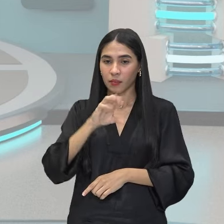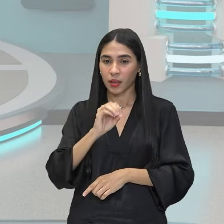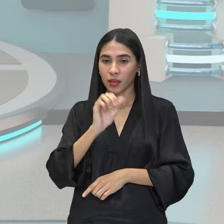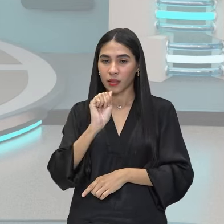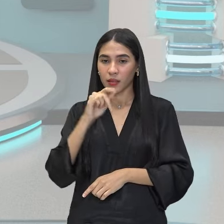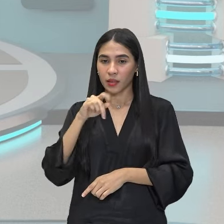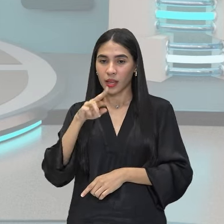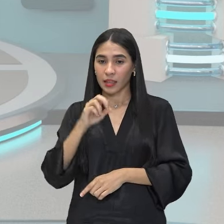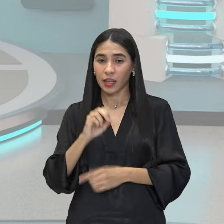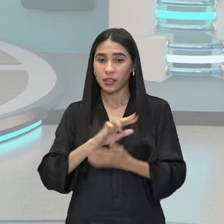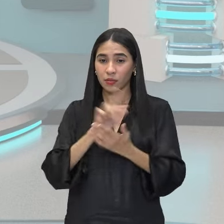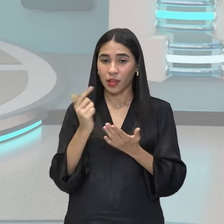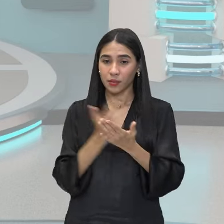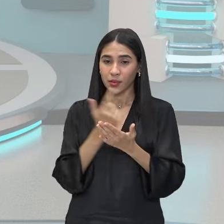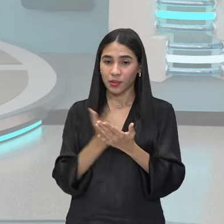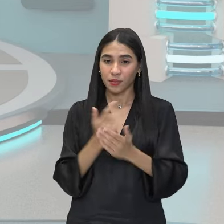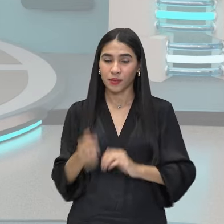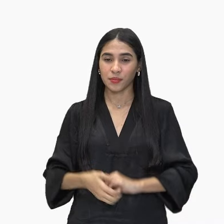um pouco de sua obra.